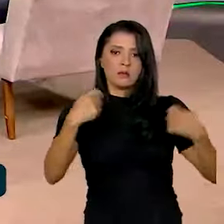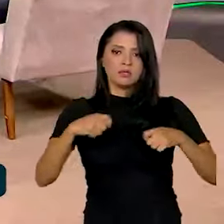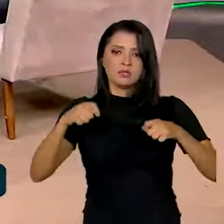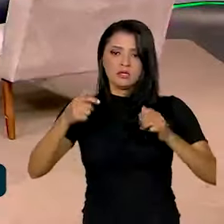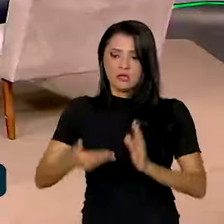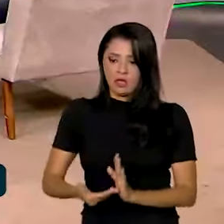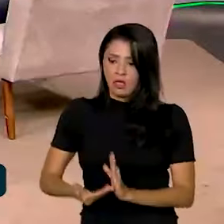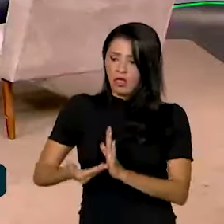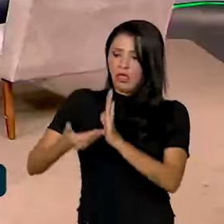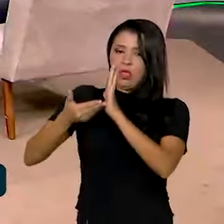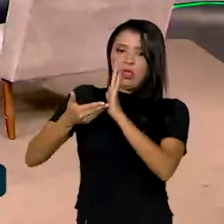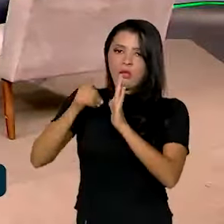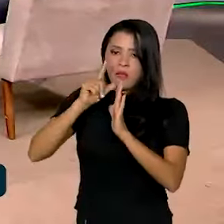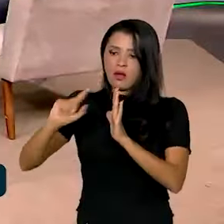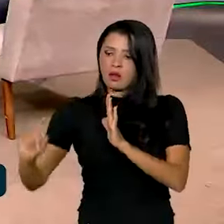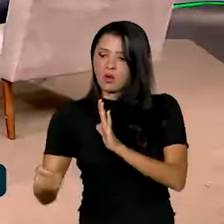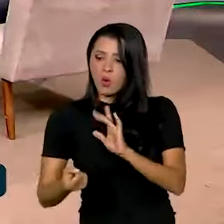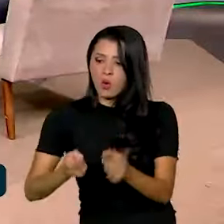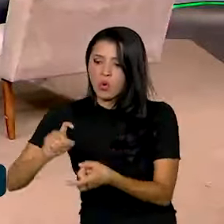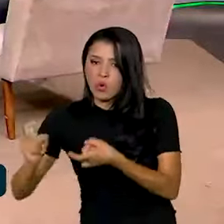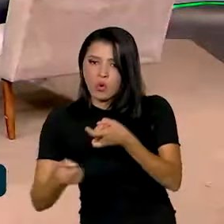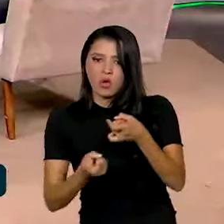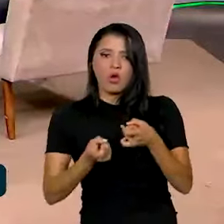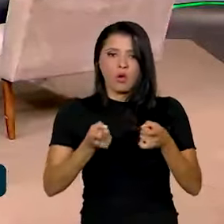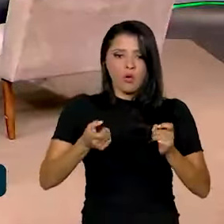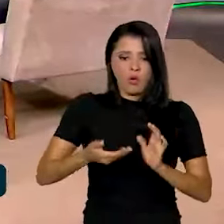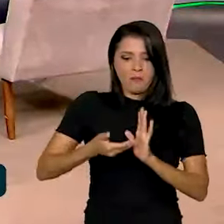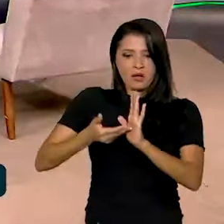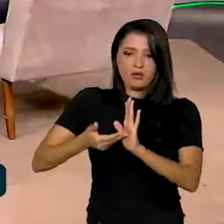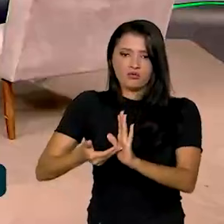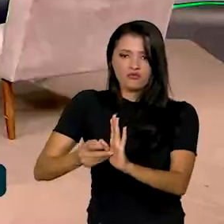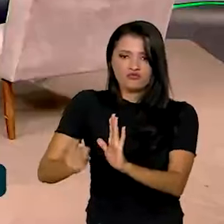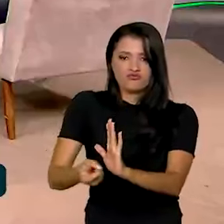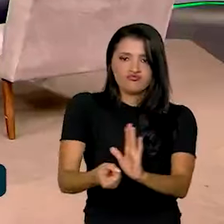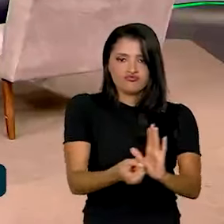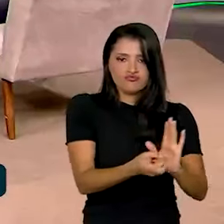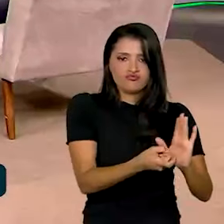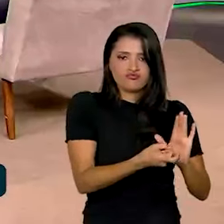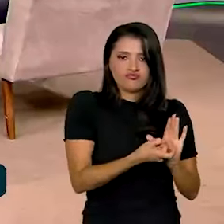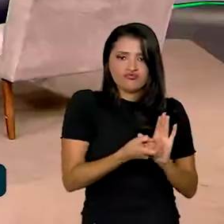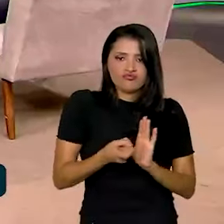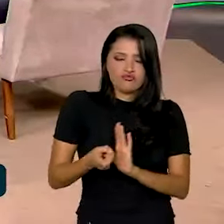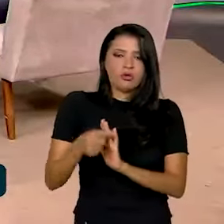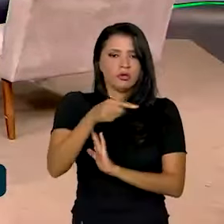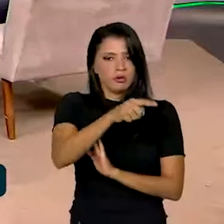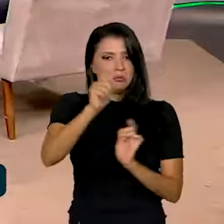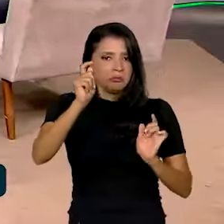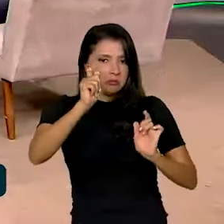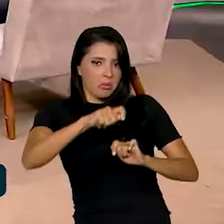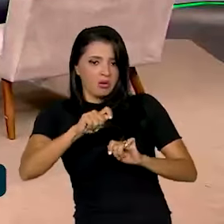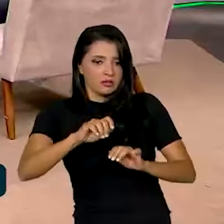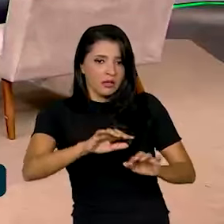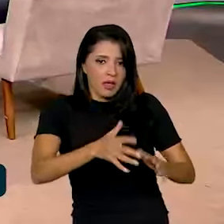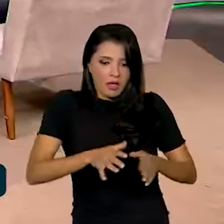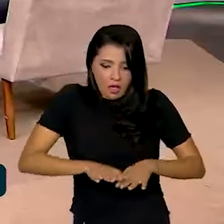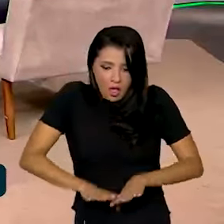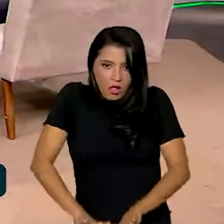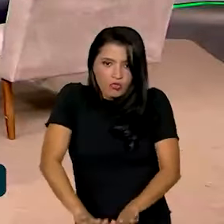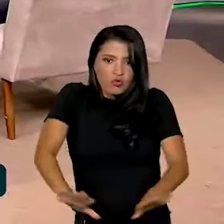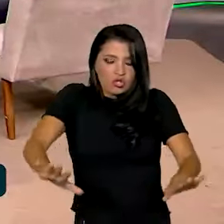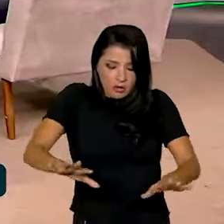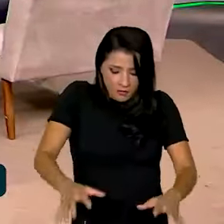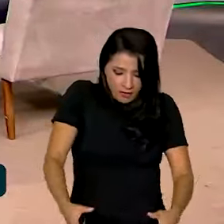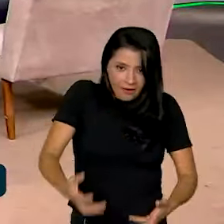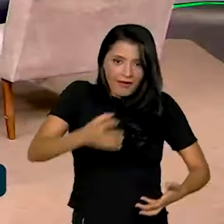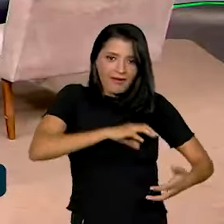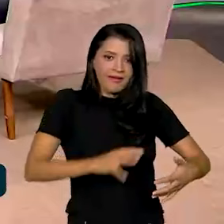colher, ou uma maquininha que colha o açaí e ela possa recolher aquele açaí no chão. Isso